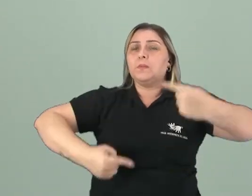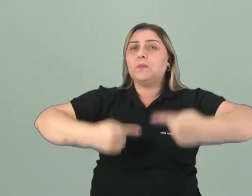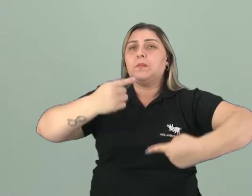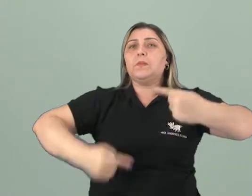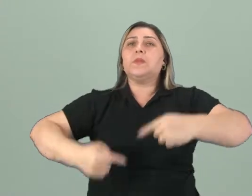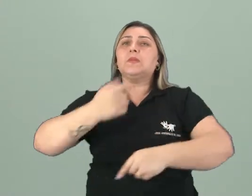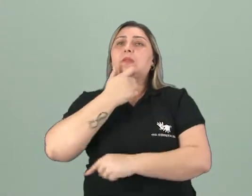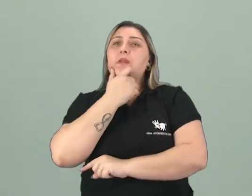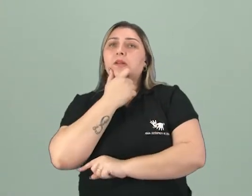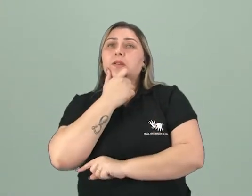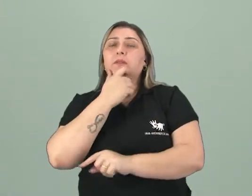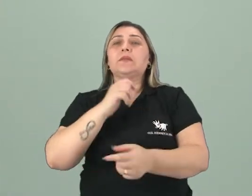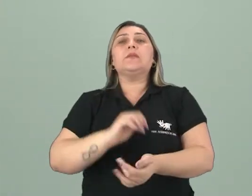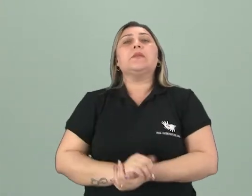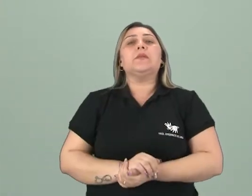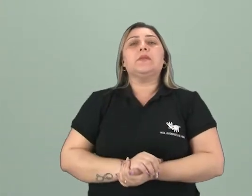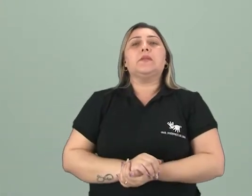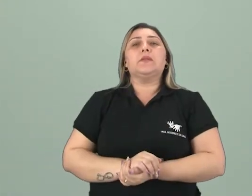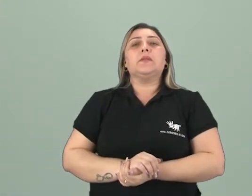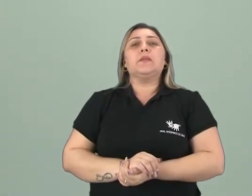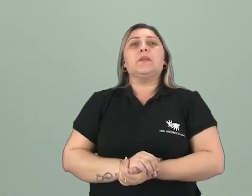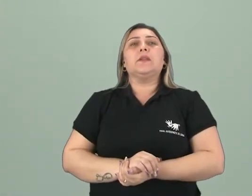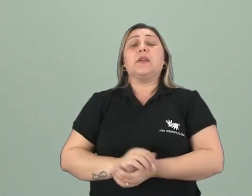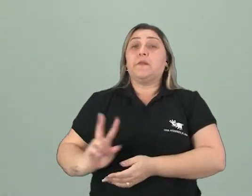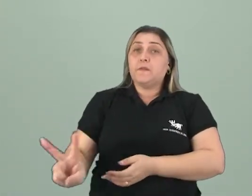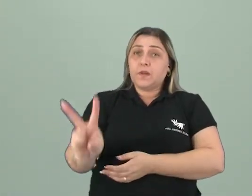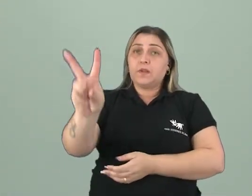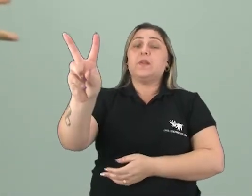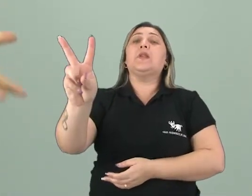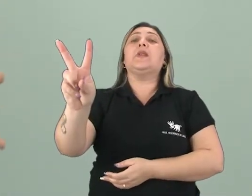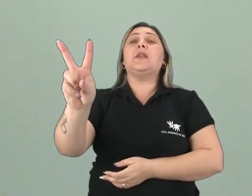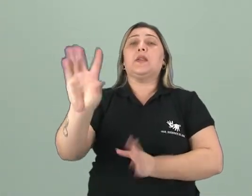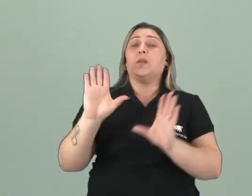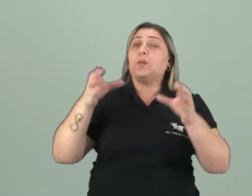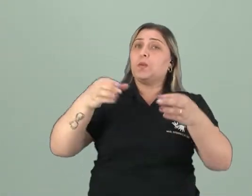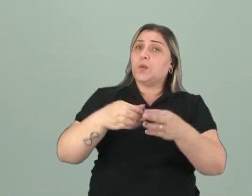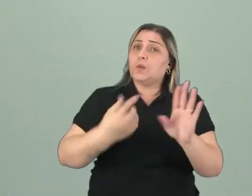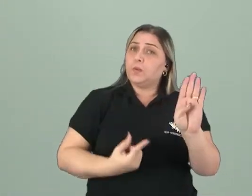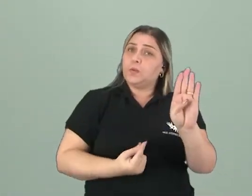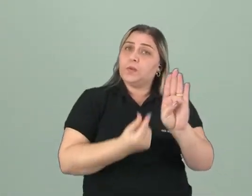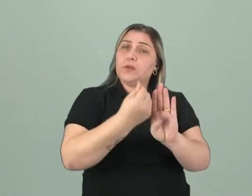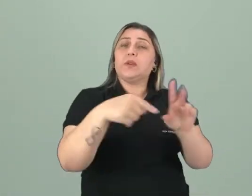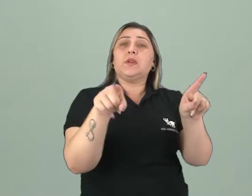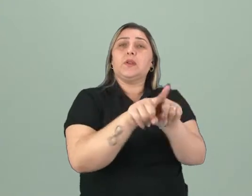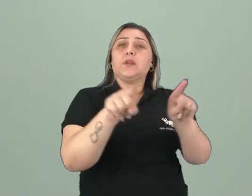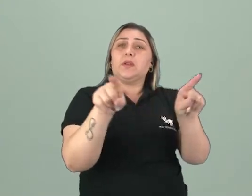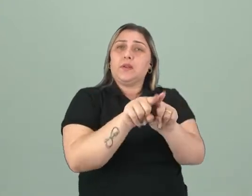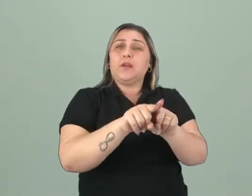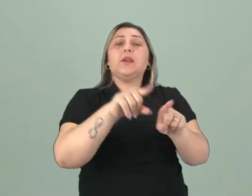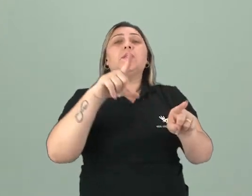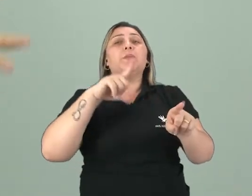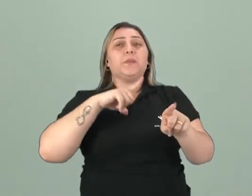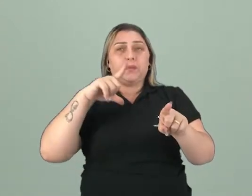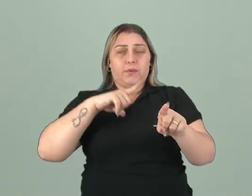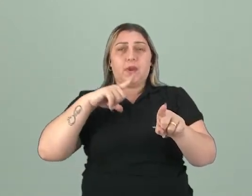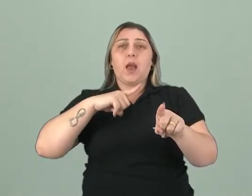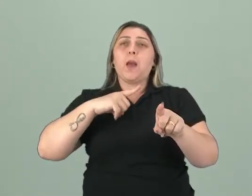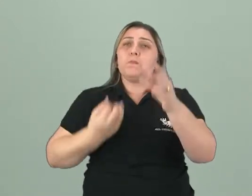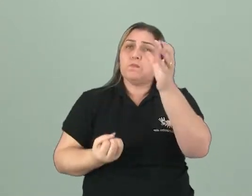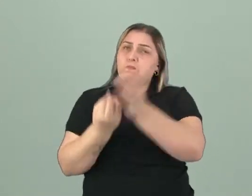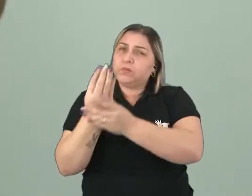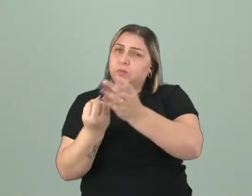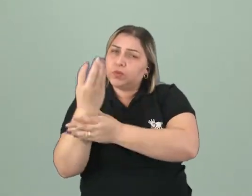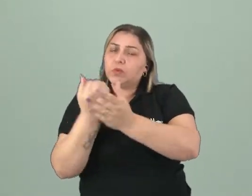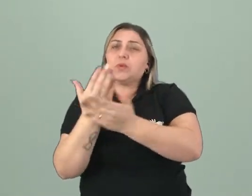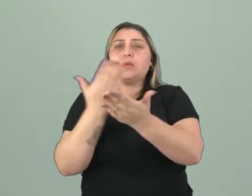Inglaterra, essa valorização da classe burguesa, que é quem vai investir e produzir,